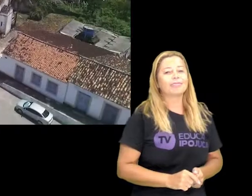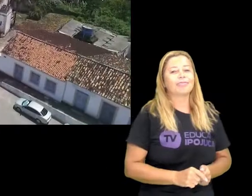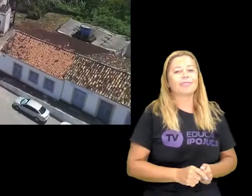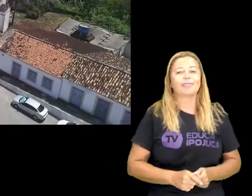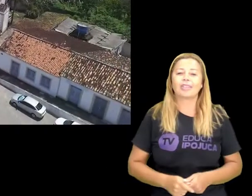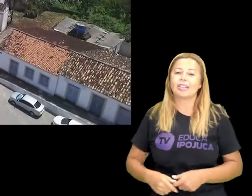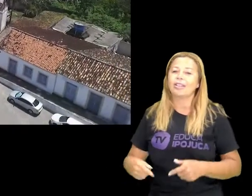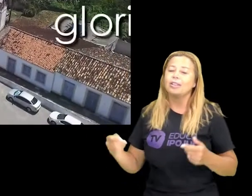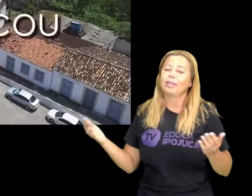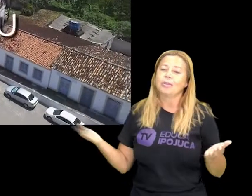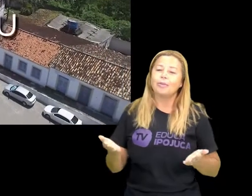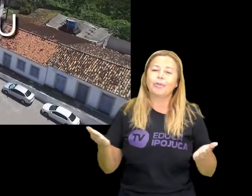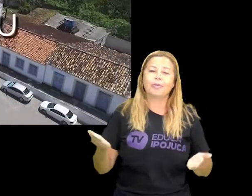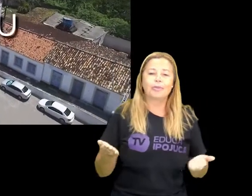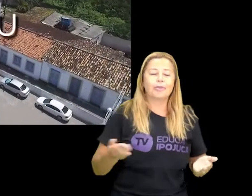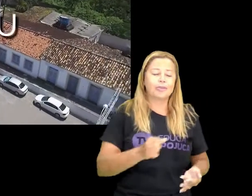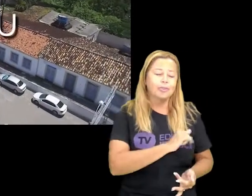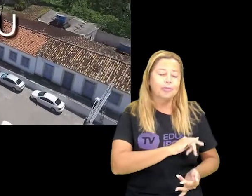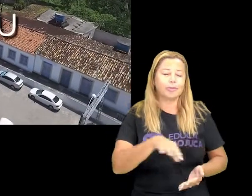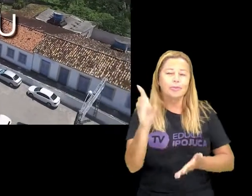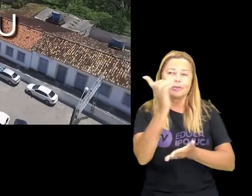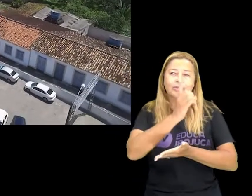povo a Deus glorificou